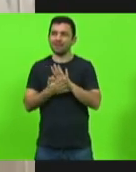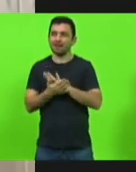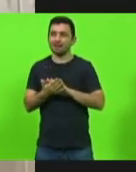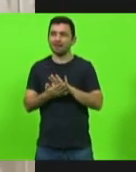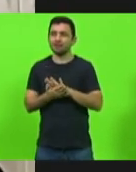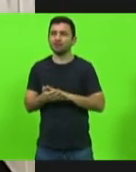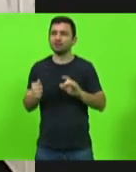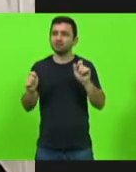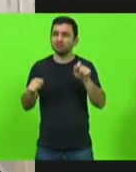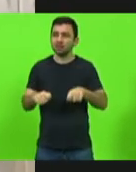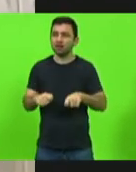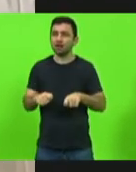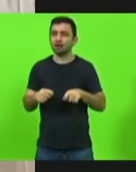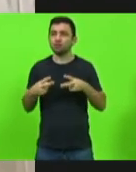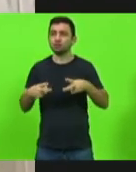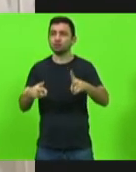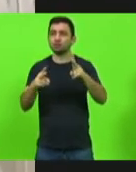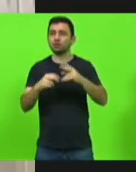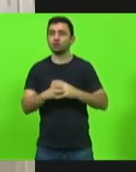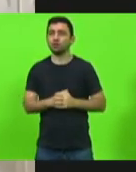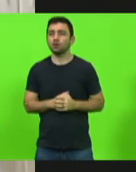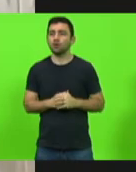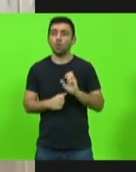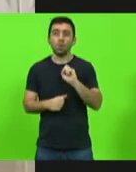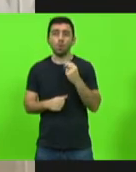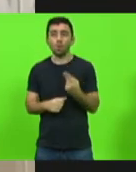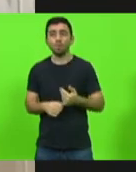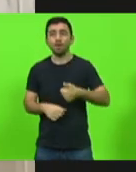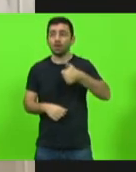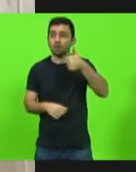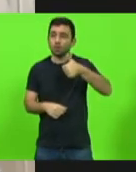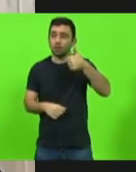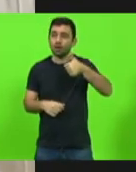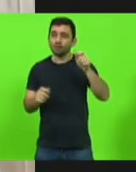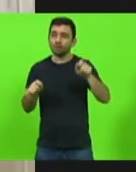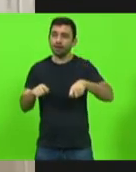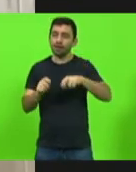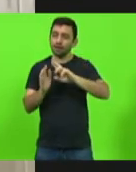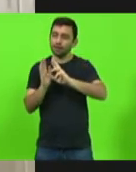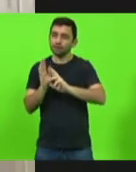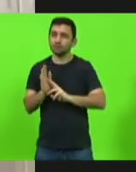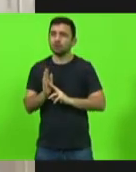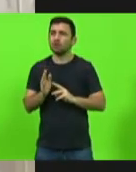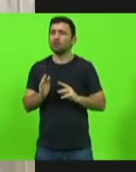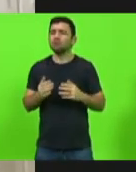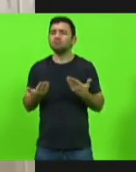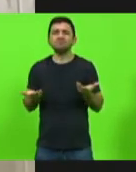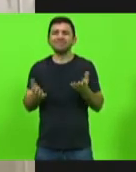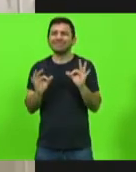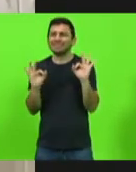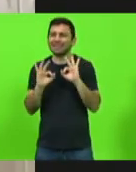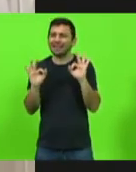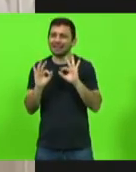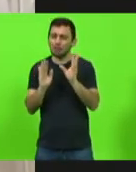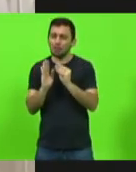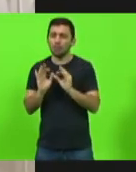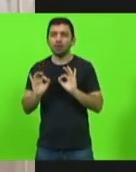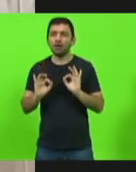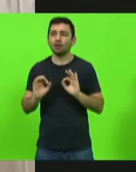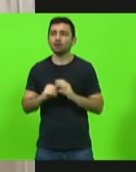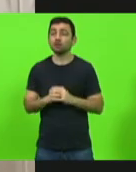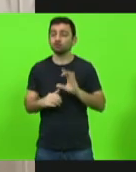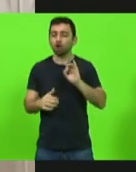ou agraciar ou melhorar nem que fosse a sua redação absolutamente nada, simplesmente para